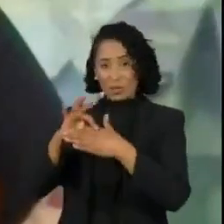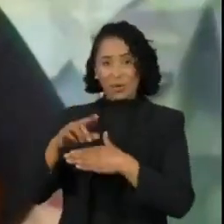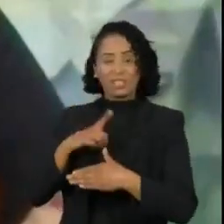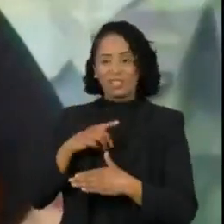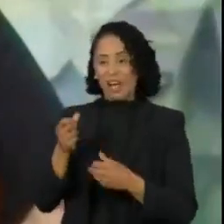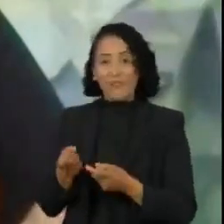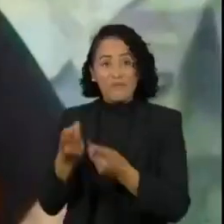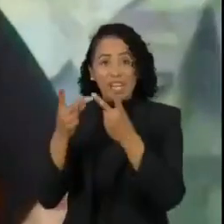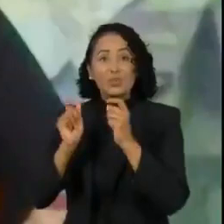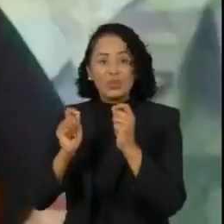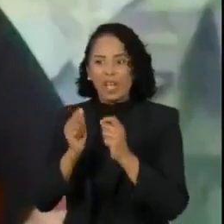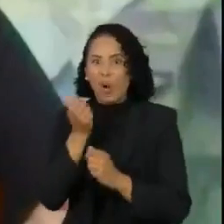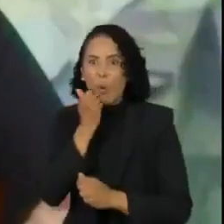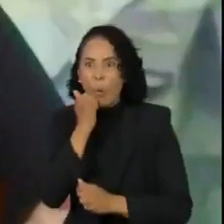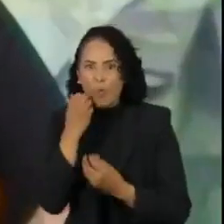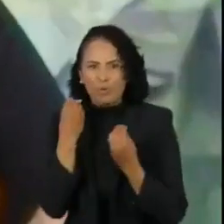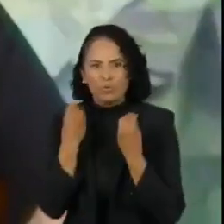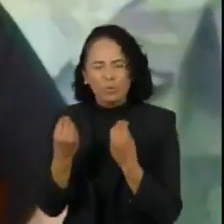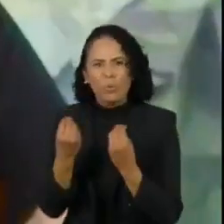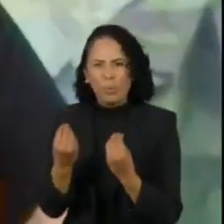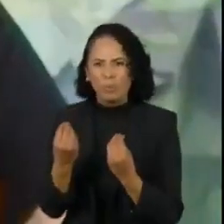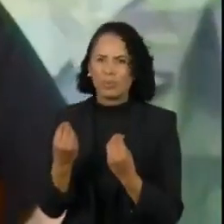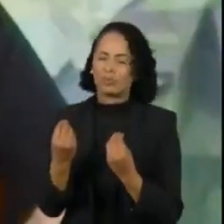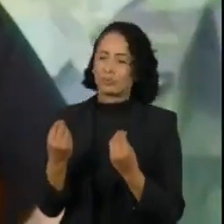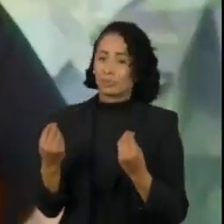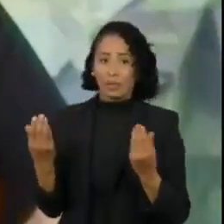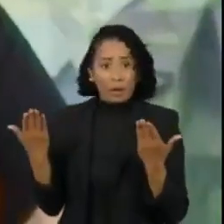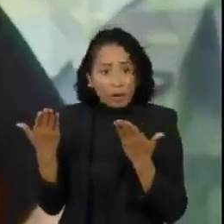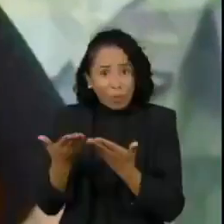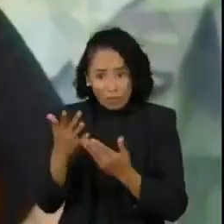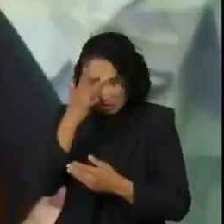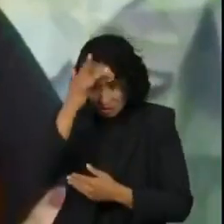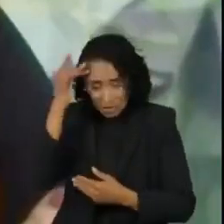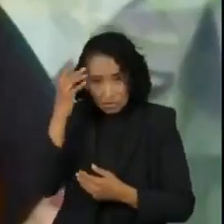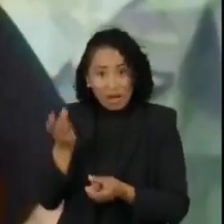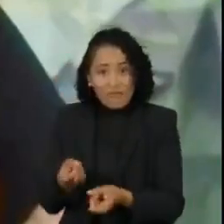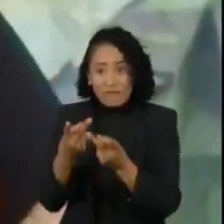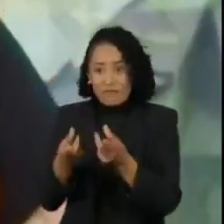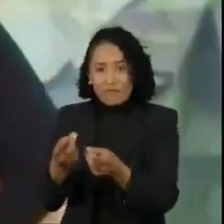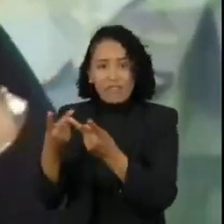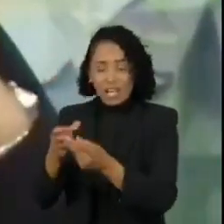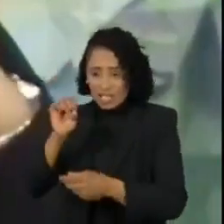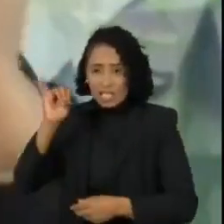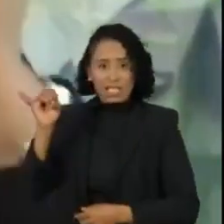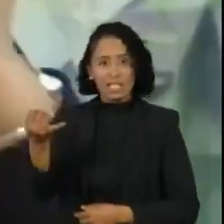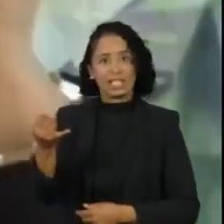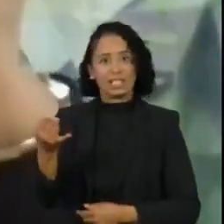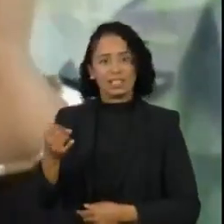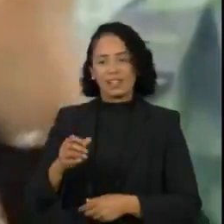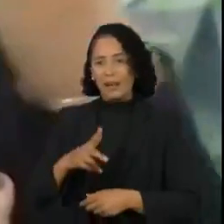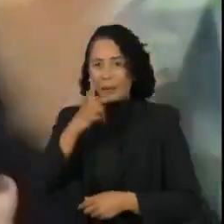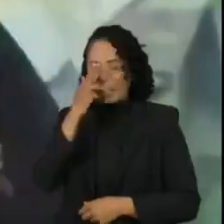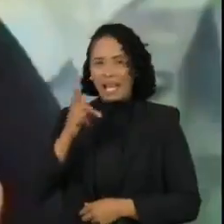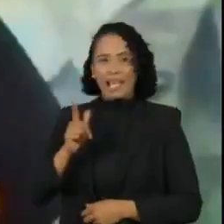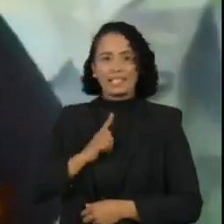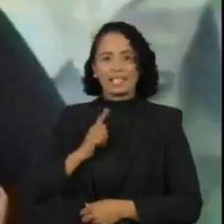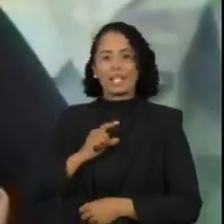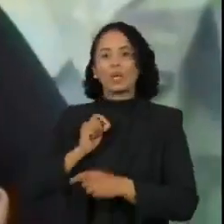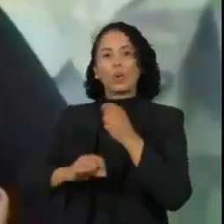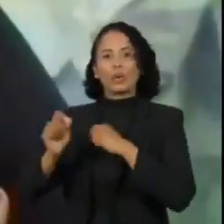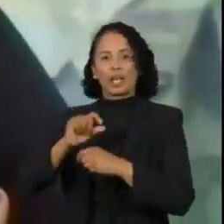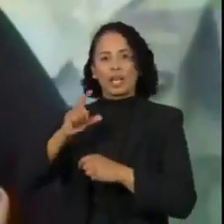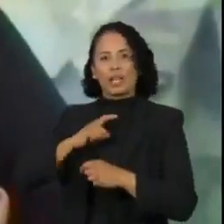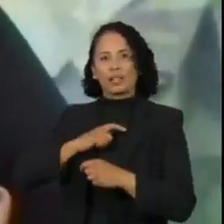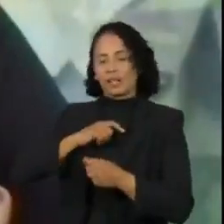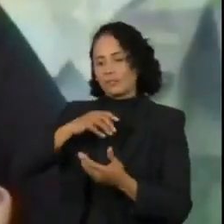do Mato Grosso na semana passada. Hoje, se comercializa, se empacota pedacinhos de arroz que antes eram